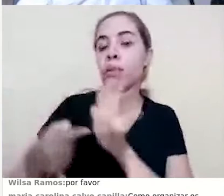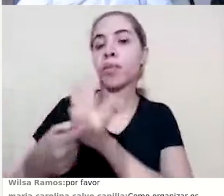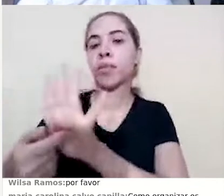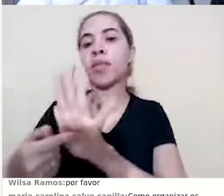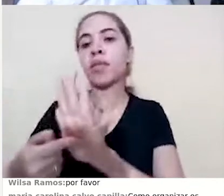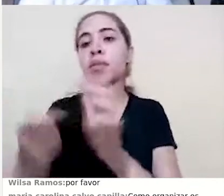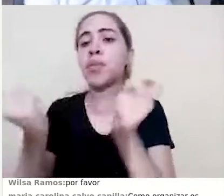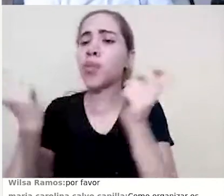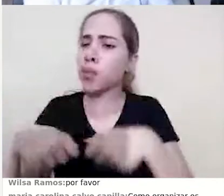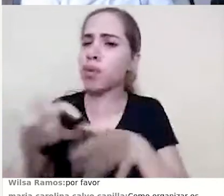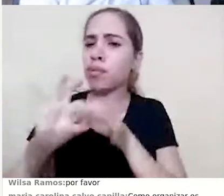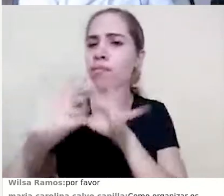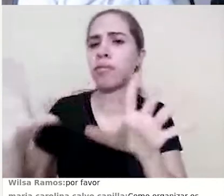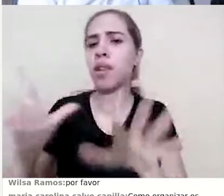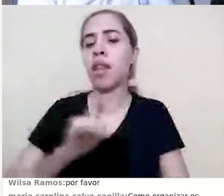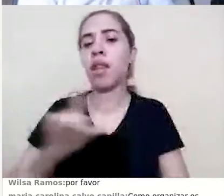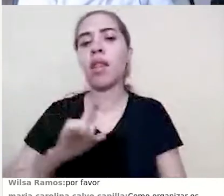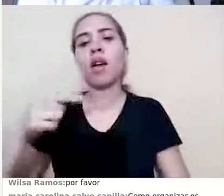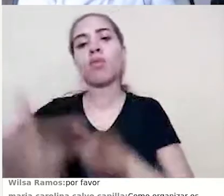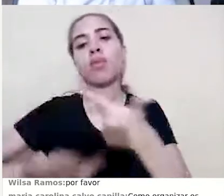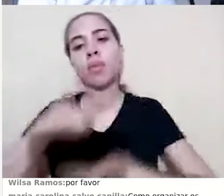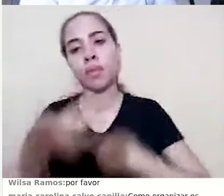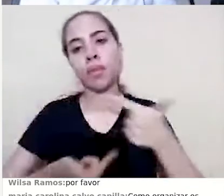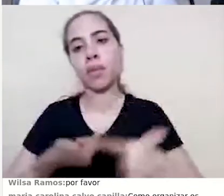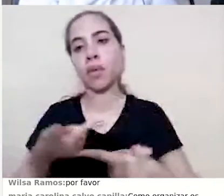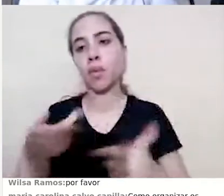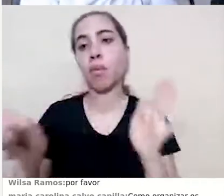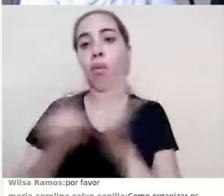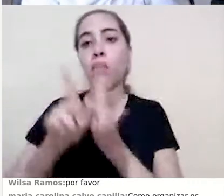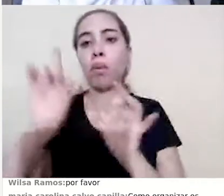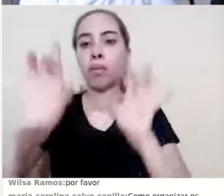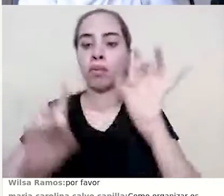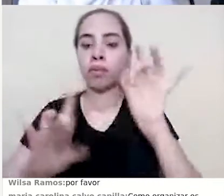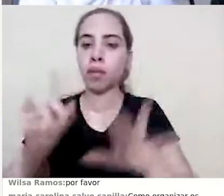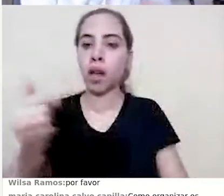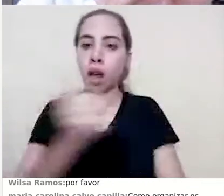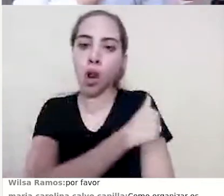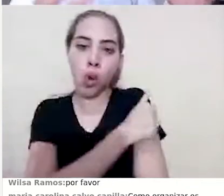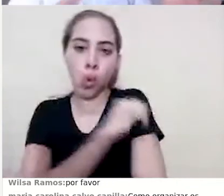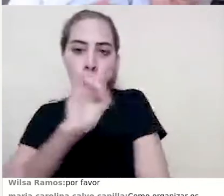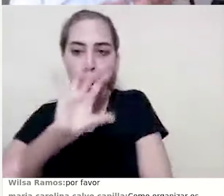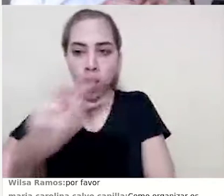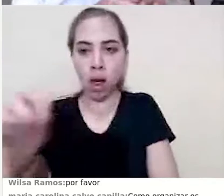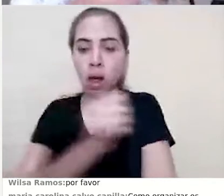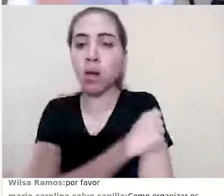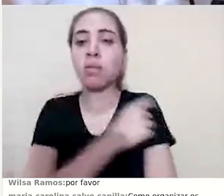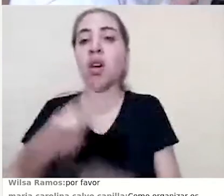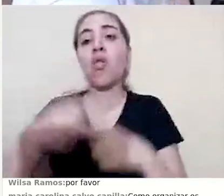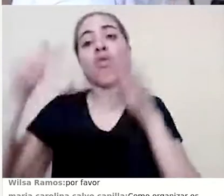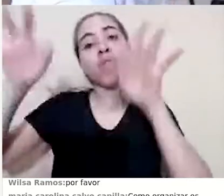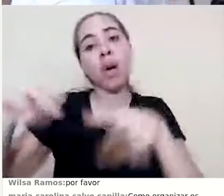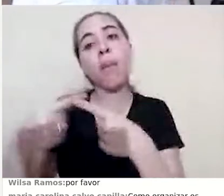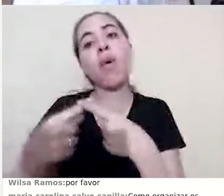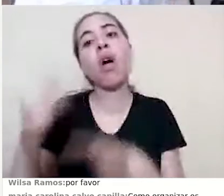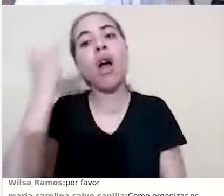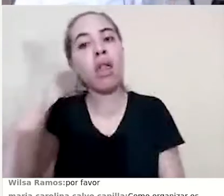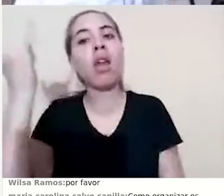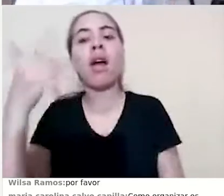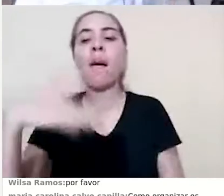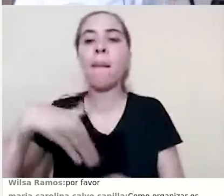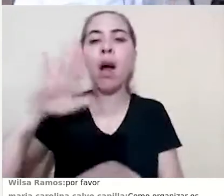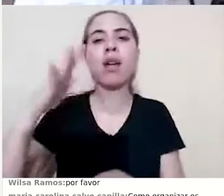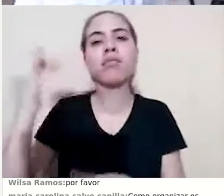fazer um trabalho personalizado com cada aluno. Eu deixei elas para o final, porque a ideia é a gente ter uma visão mais